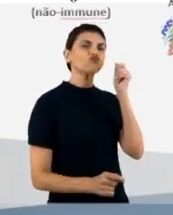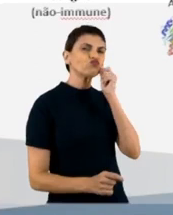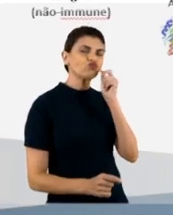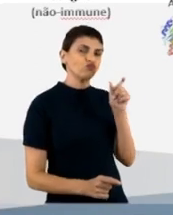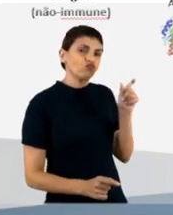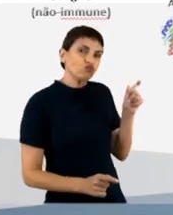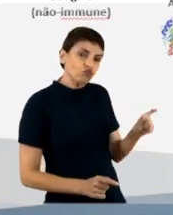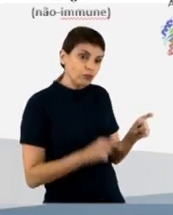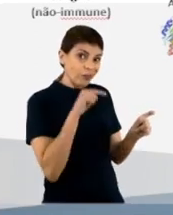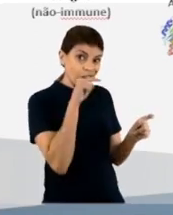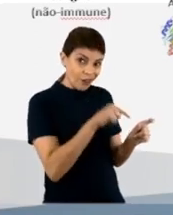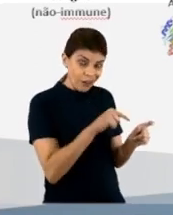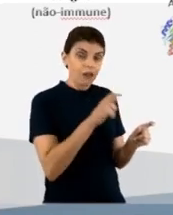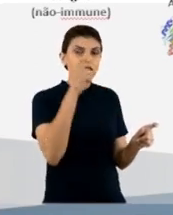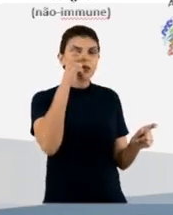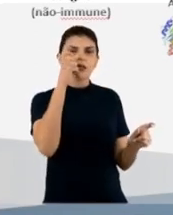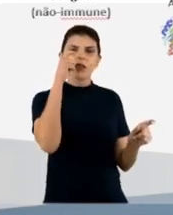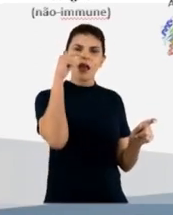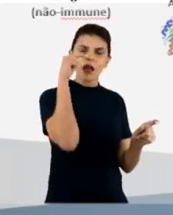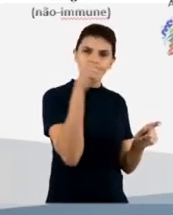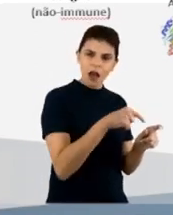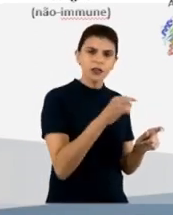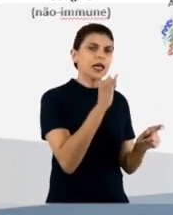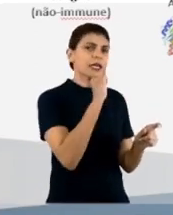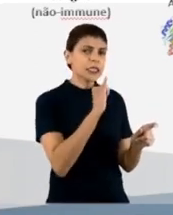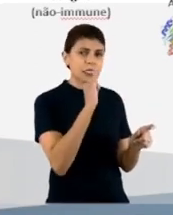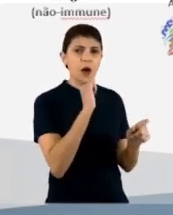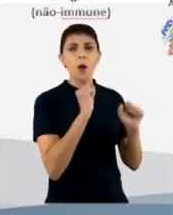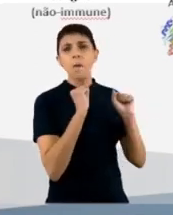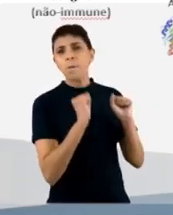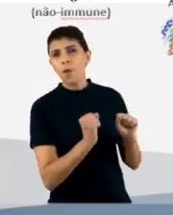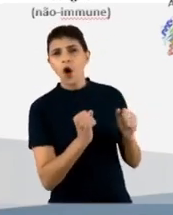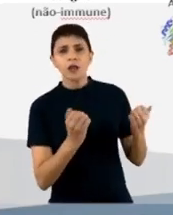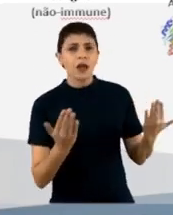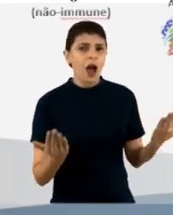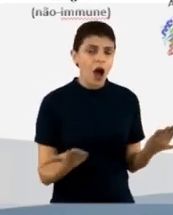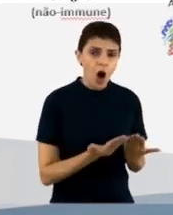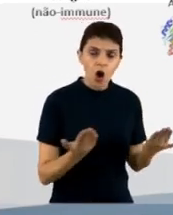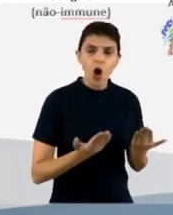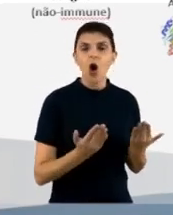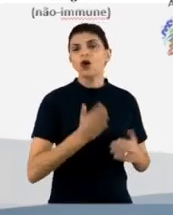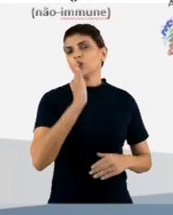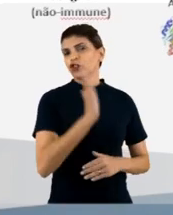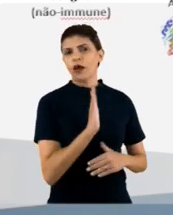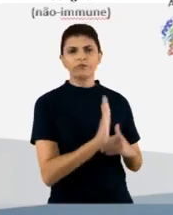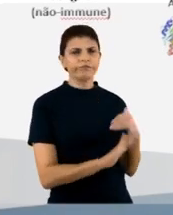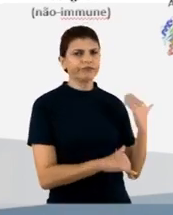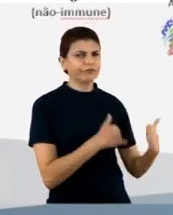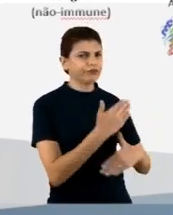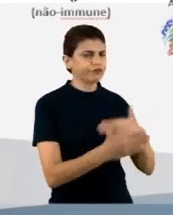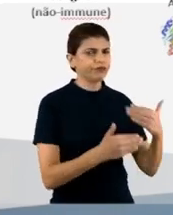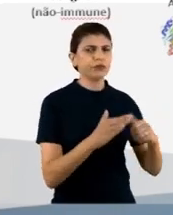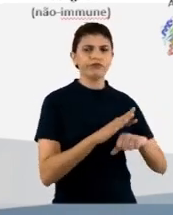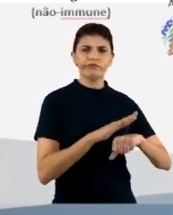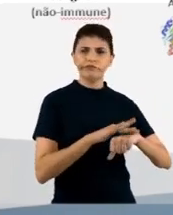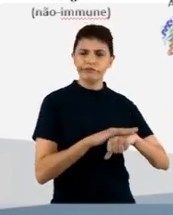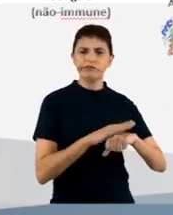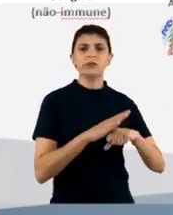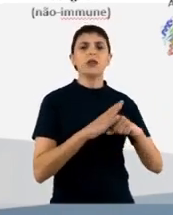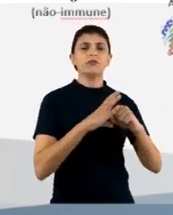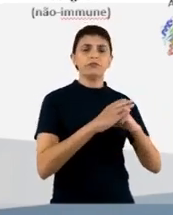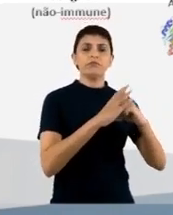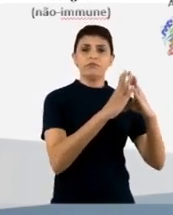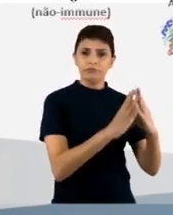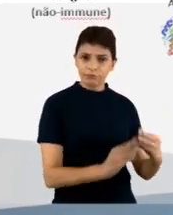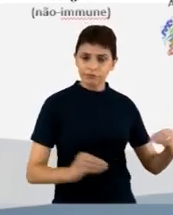antígeno de interesse. Então, pode ser, por exemplo, agora está bastante em alta o desenvolvimento de anticorpos monoclonais,